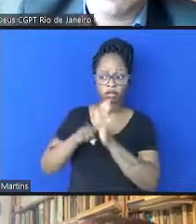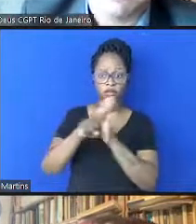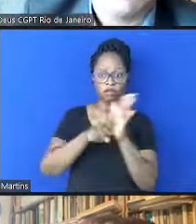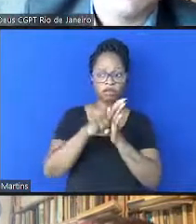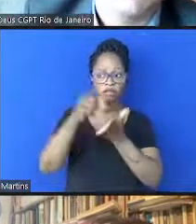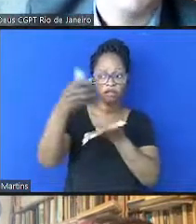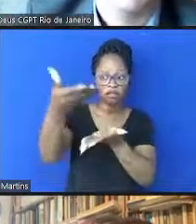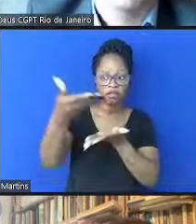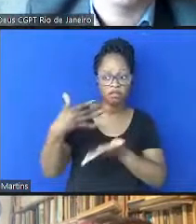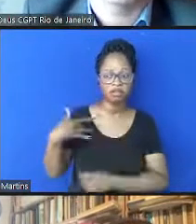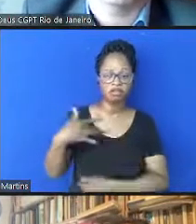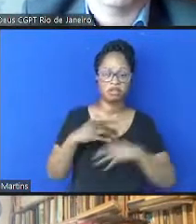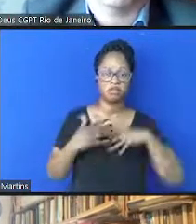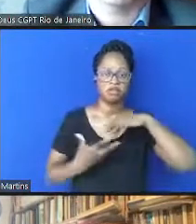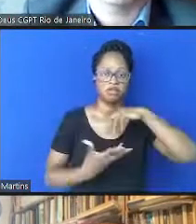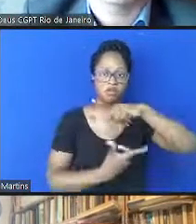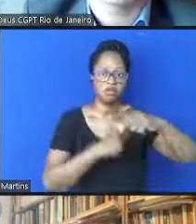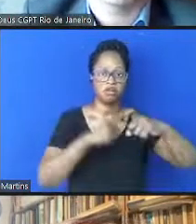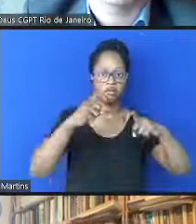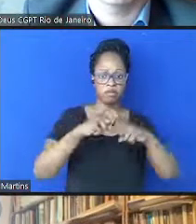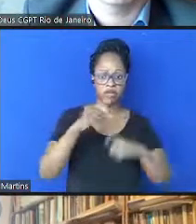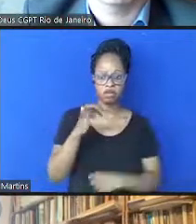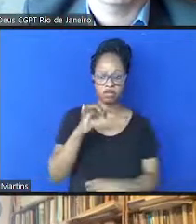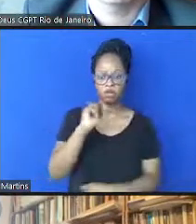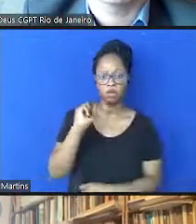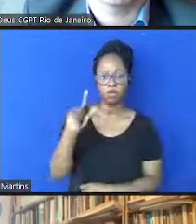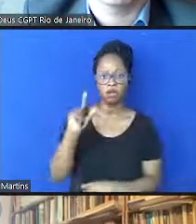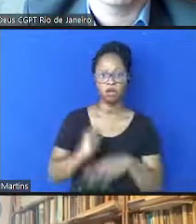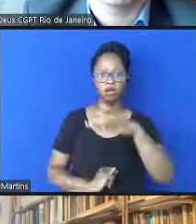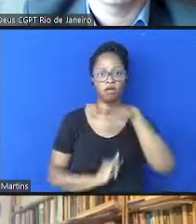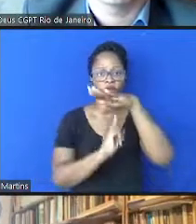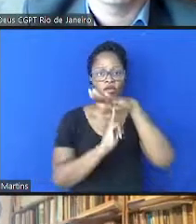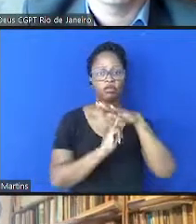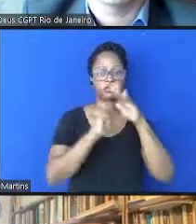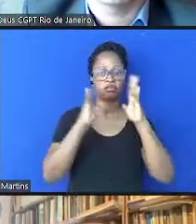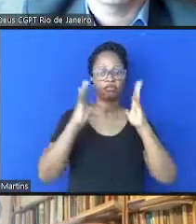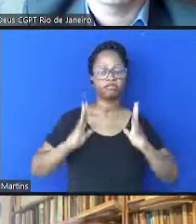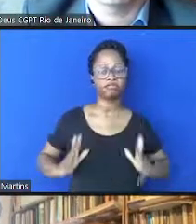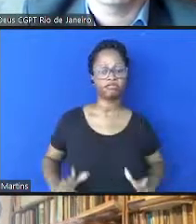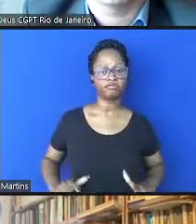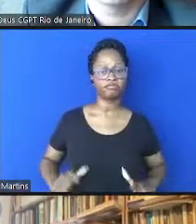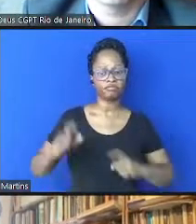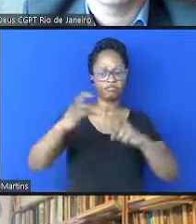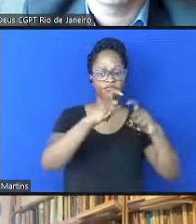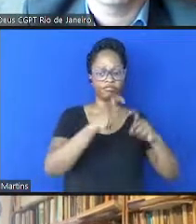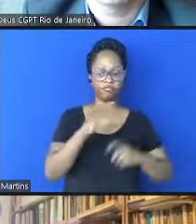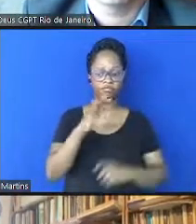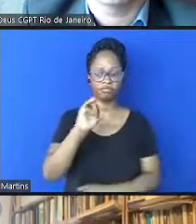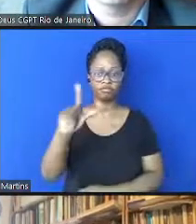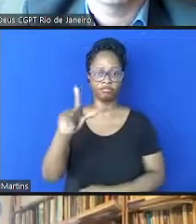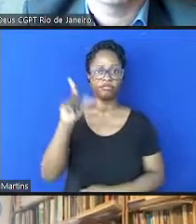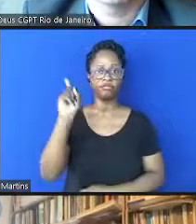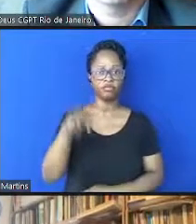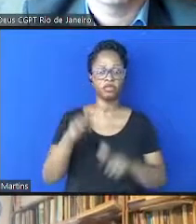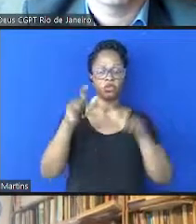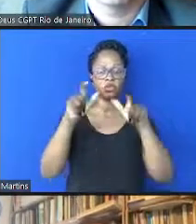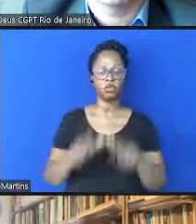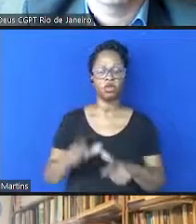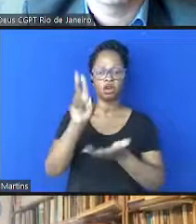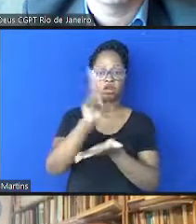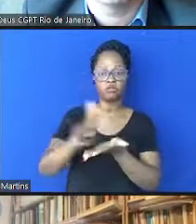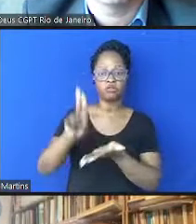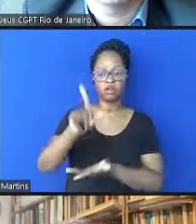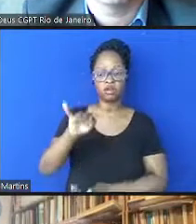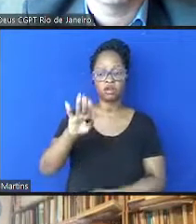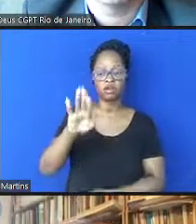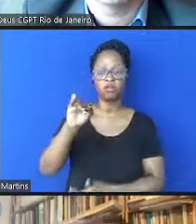da Saúde Global e Medicina Tropical, do Instituto de Higiene e Medicina Tropical, da Universidade Nova de Lisboa, cuja ênfase de